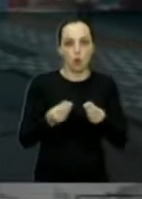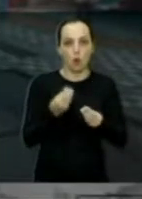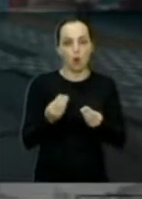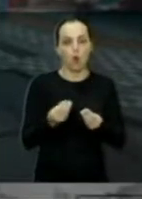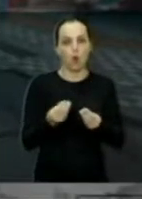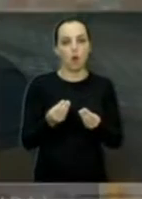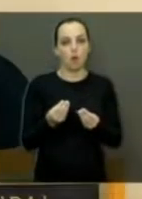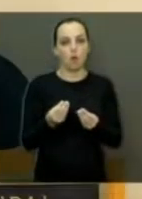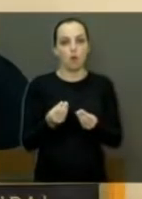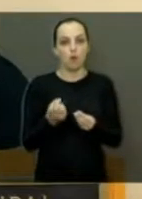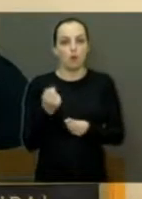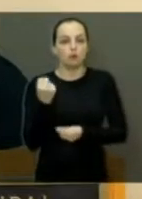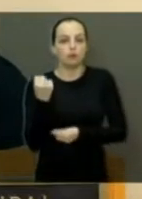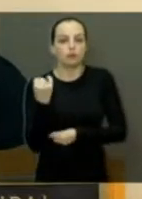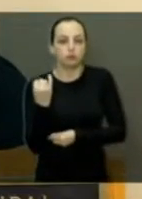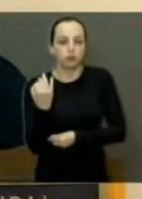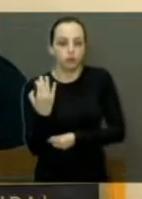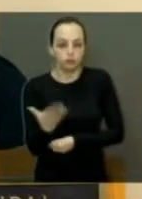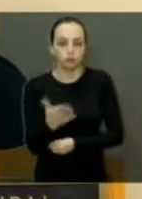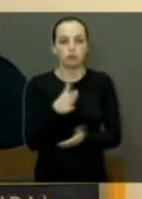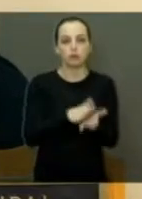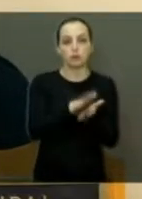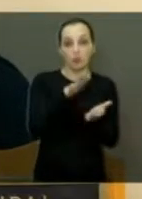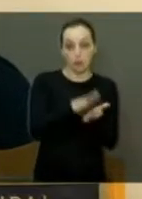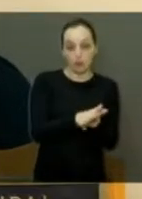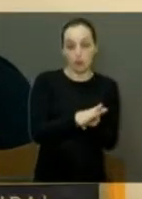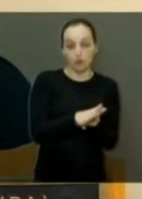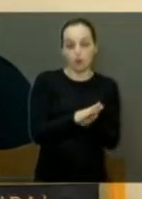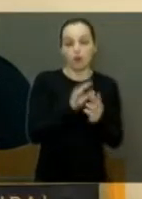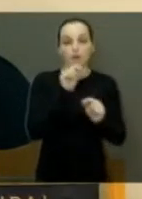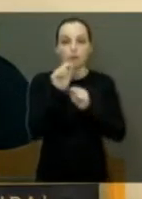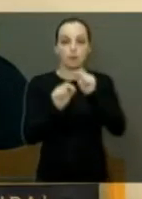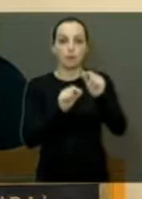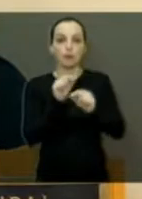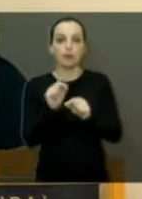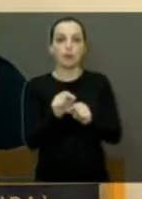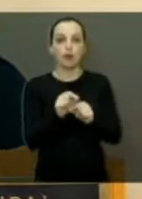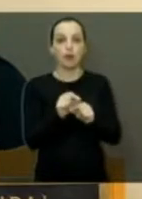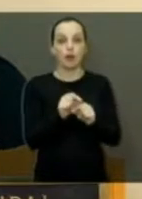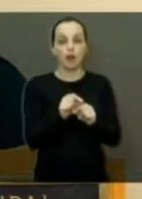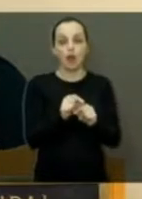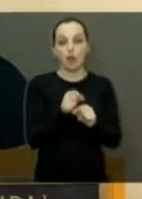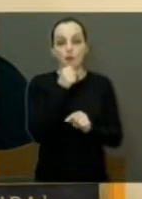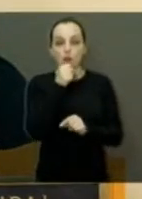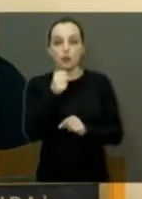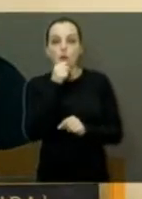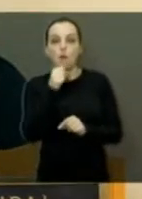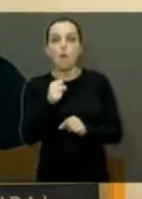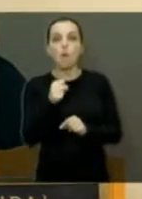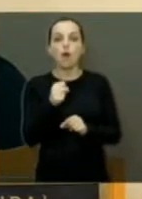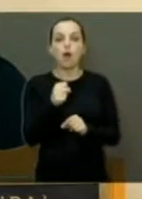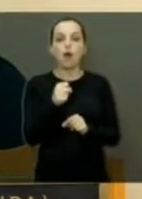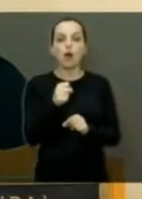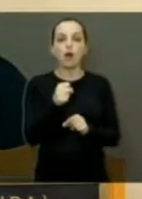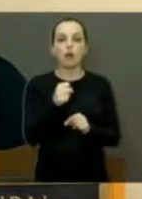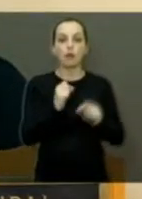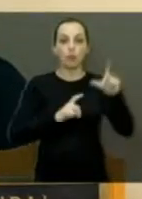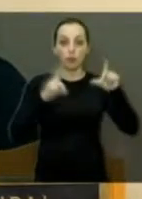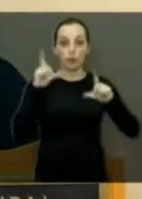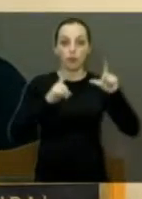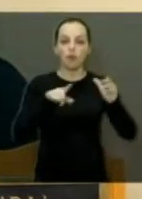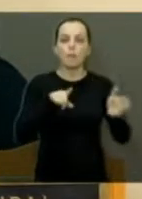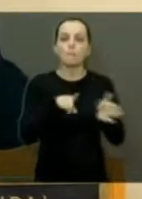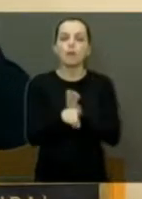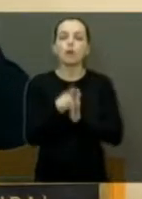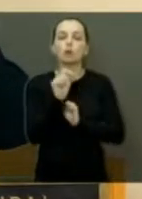daí foram milhares de multas. E o apresentador do jornal Bom Dia São Paulo, ele fez uma